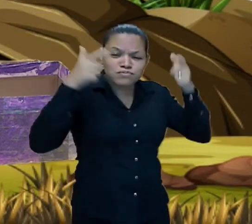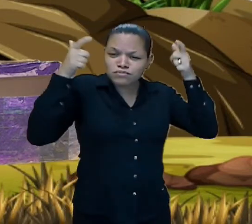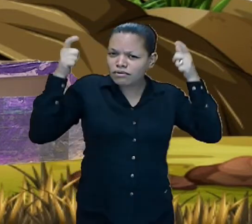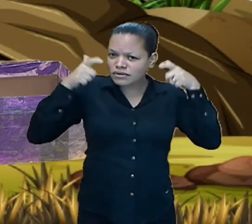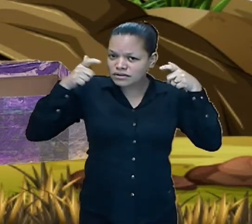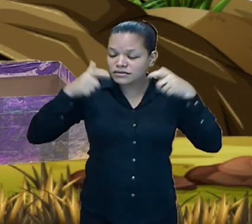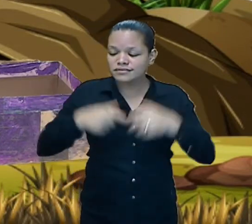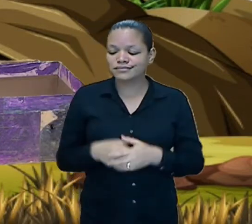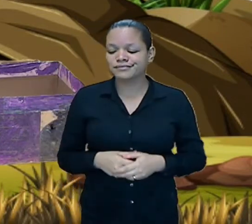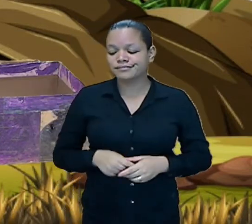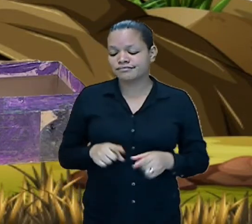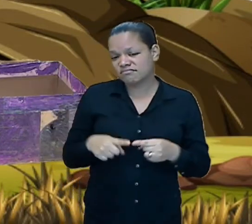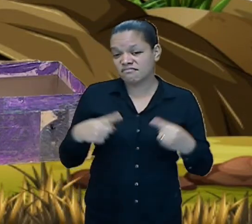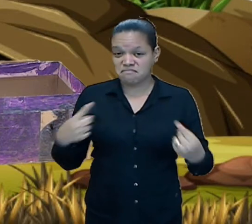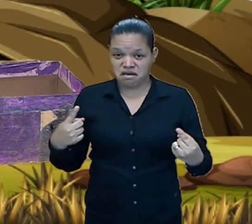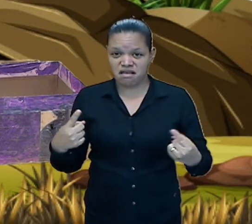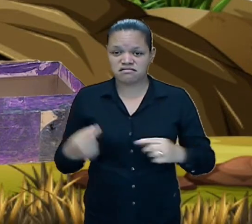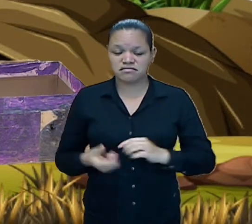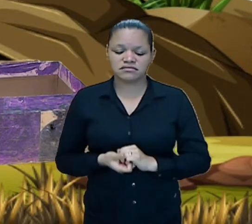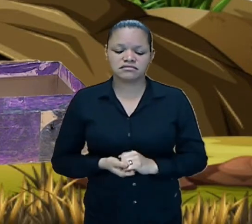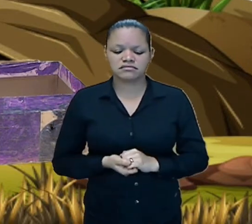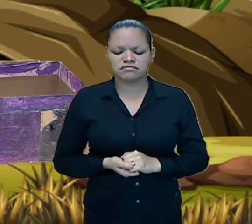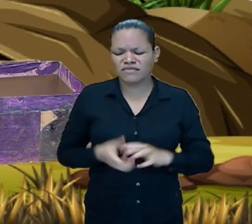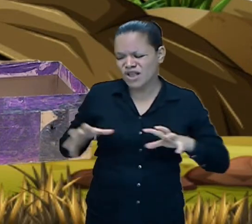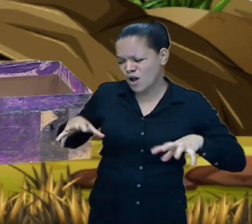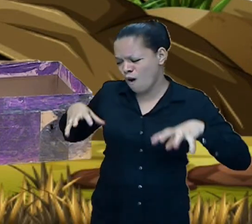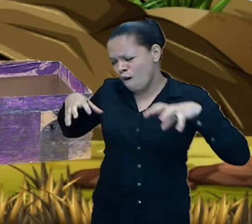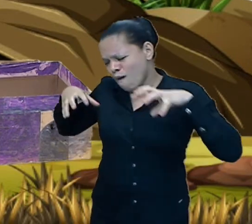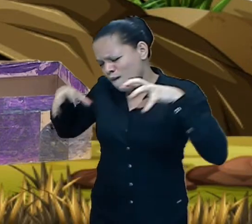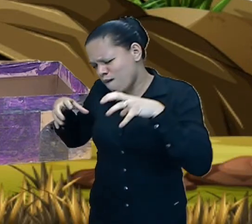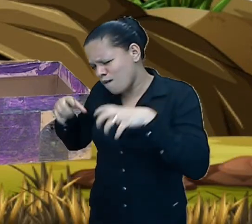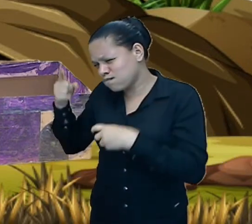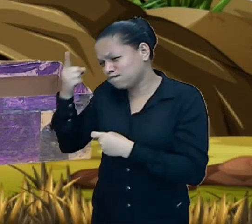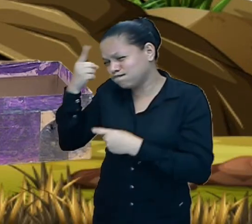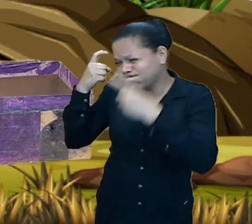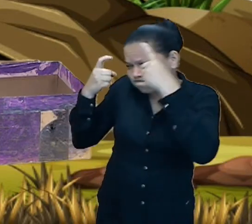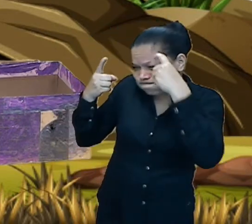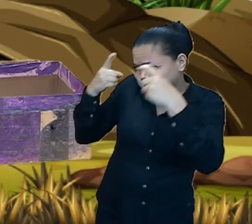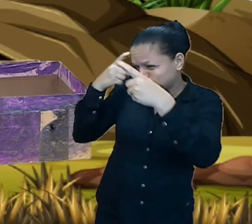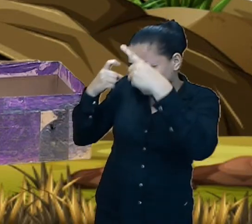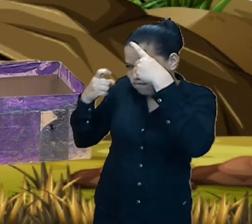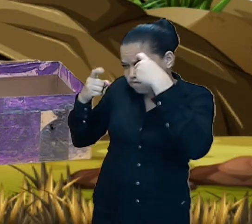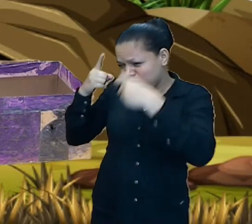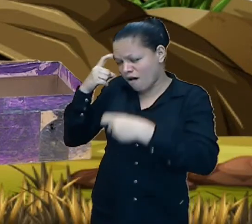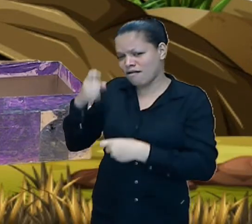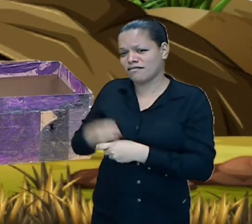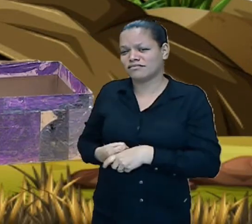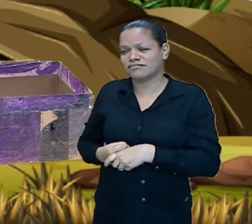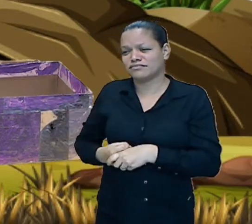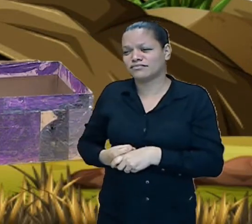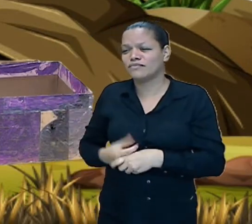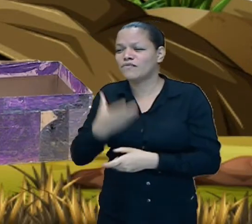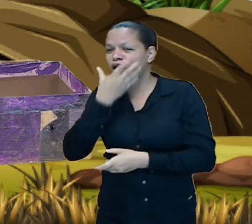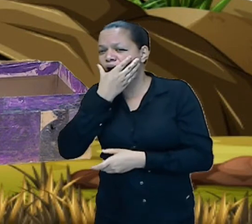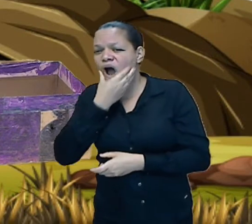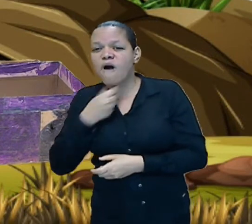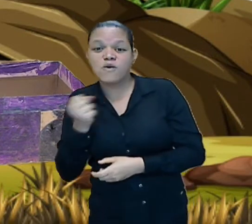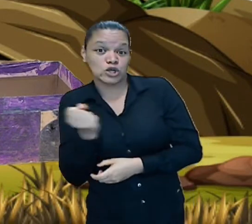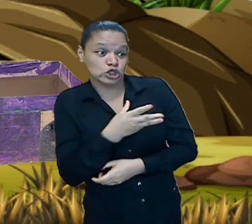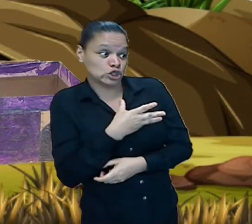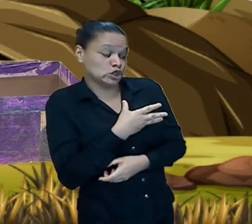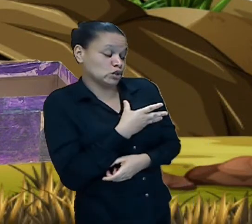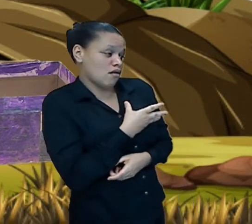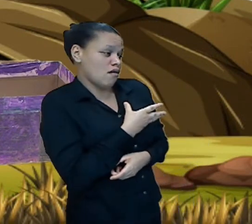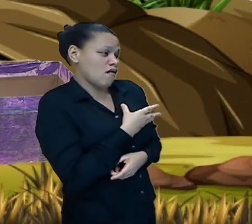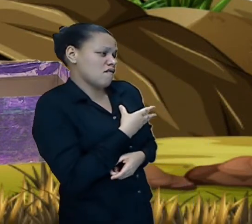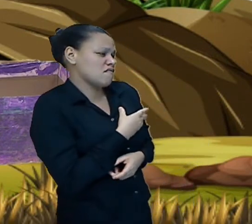vocês não sabem o que é ser expulso da associação eu não posso ser expulso da associação mas